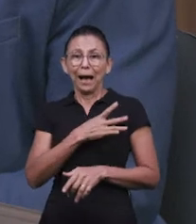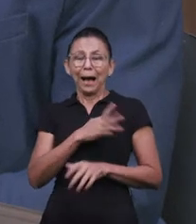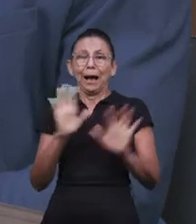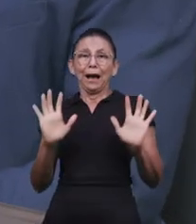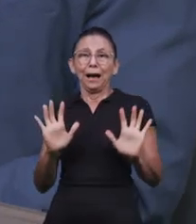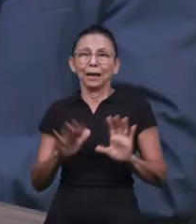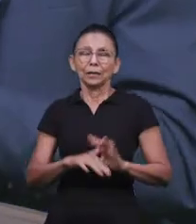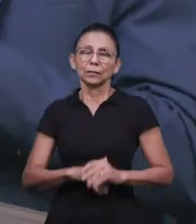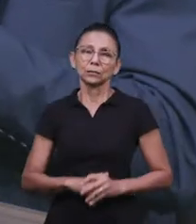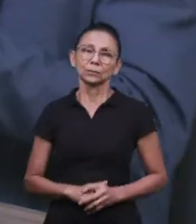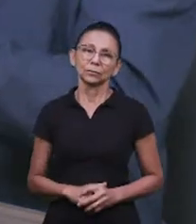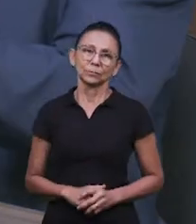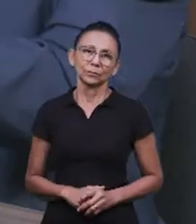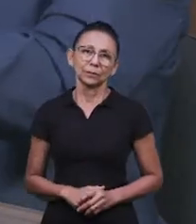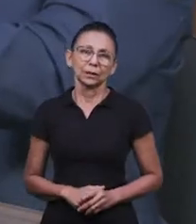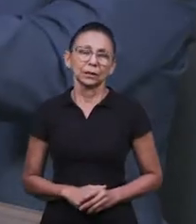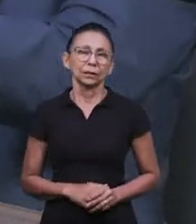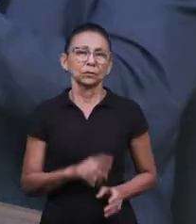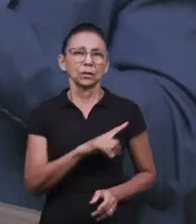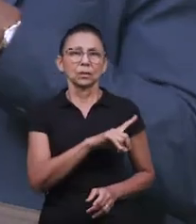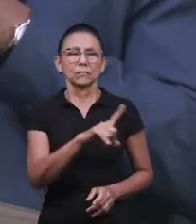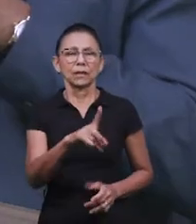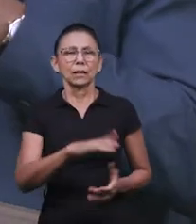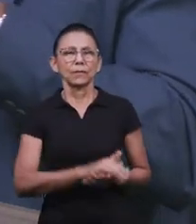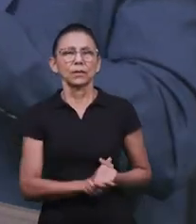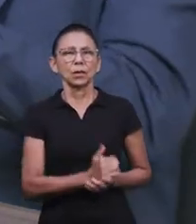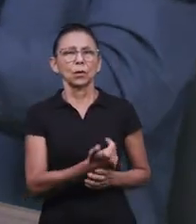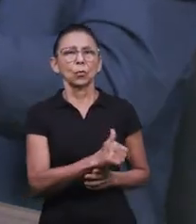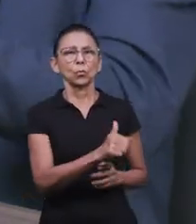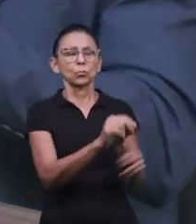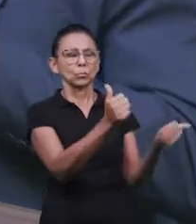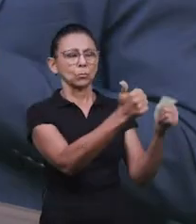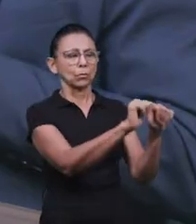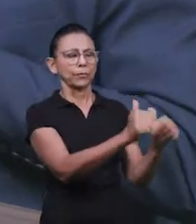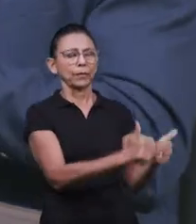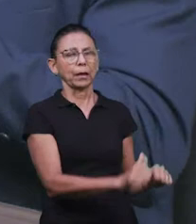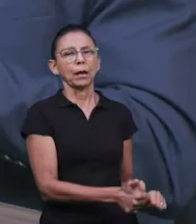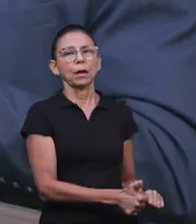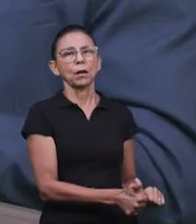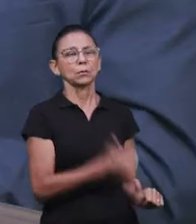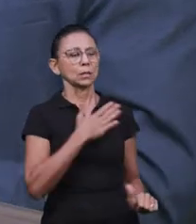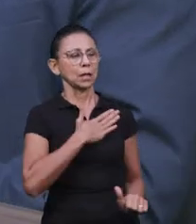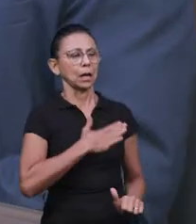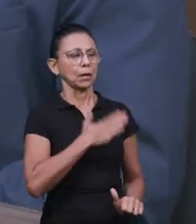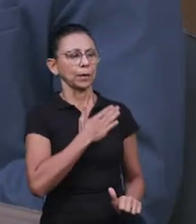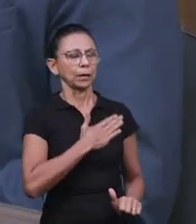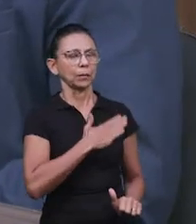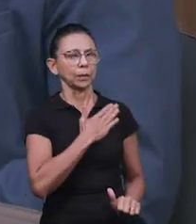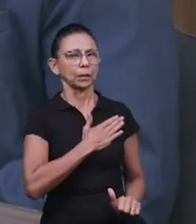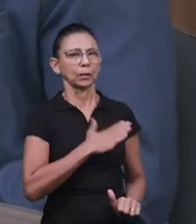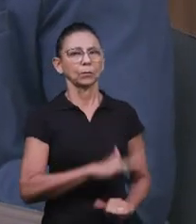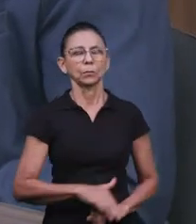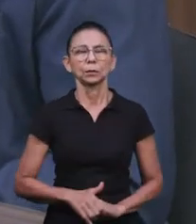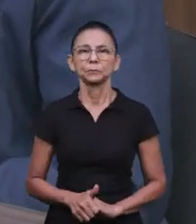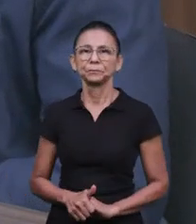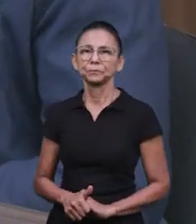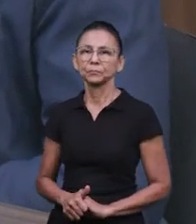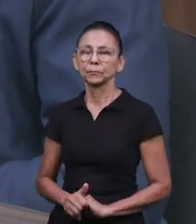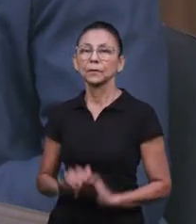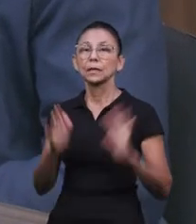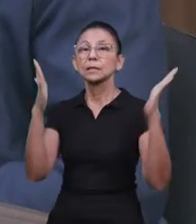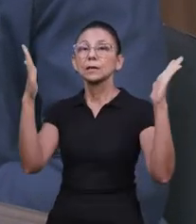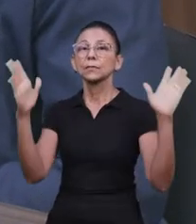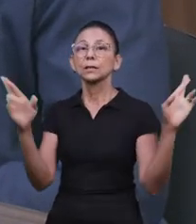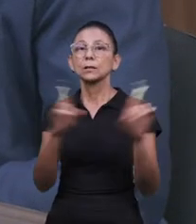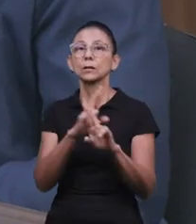faziam aquilo para, muitas vezes, apaziguar os deuses, que eles falavam, deuses. Acalmar os deuses. Agora, veja só, você vê